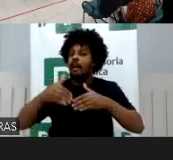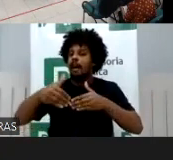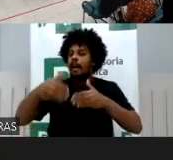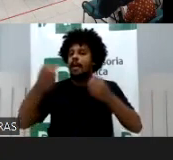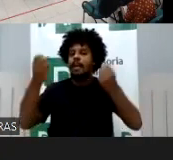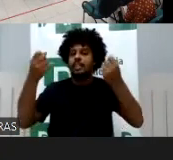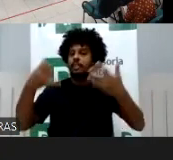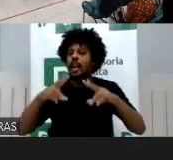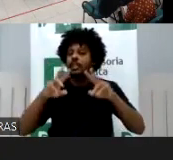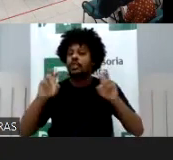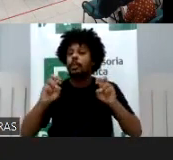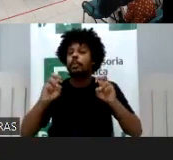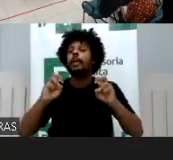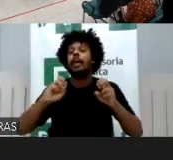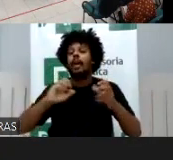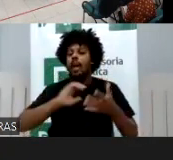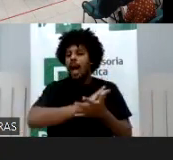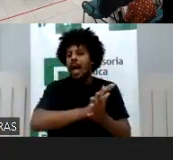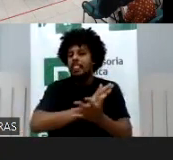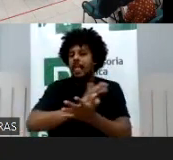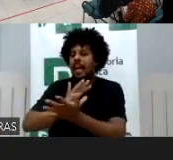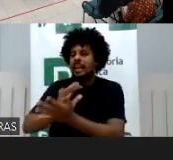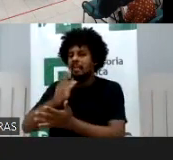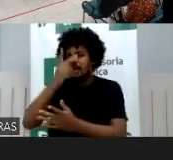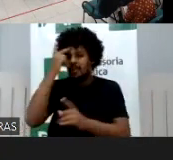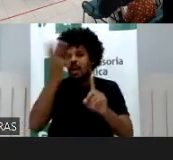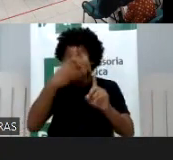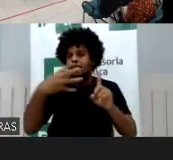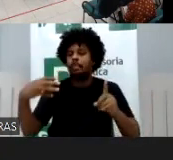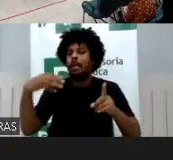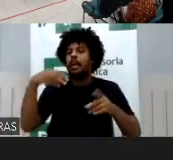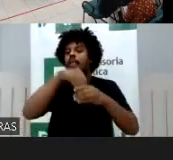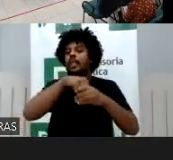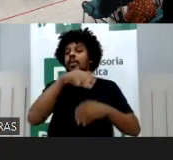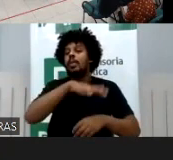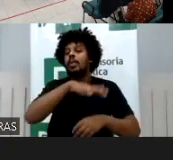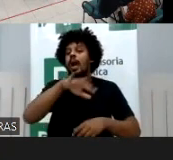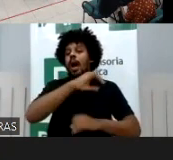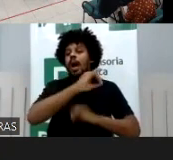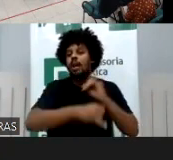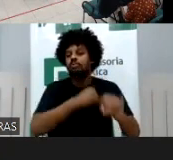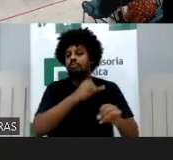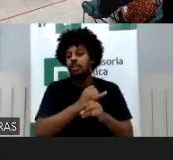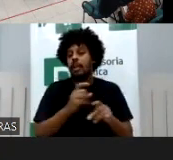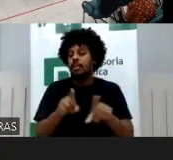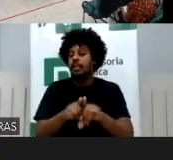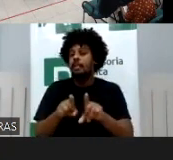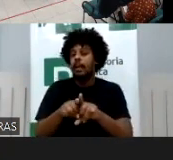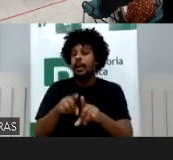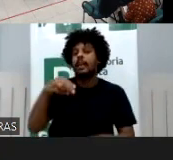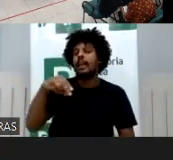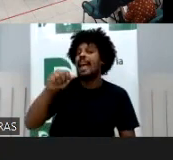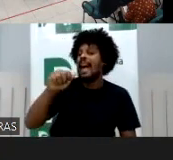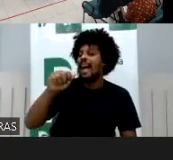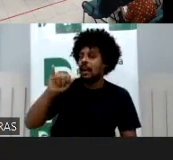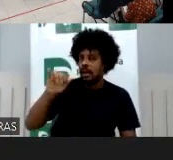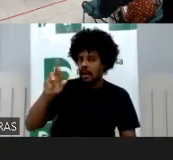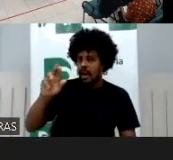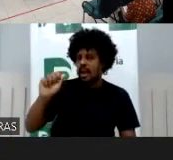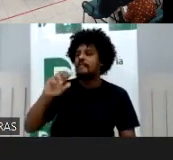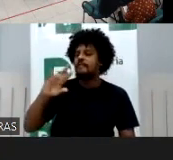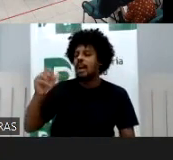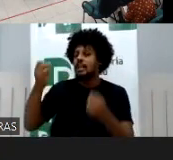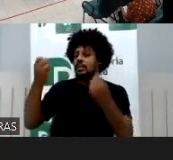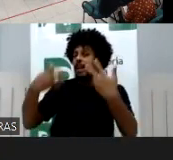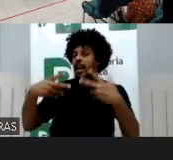LGBTQIA, PN+, no ambiente digital e Dandara Pinho vai falar sobre racismo digital, tá? Vários aspectos do racismo